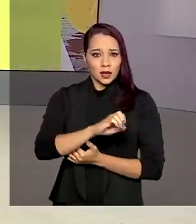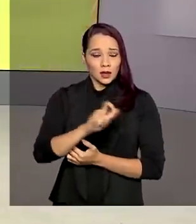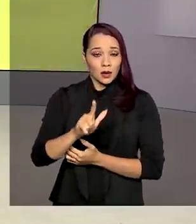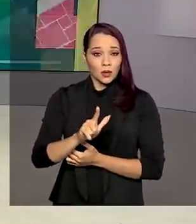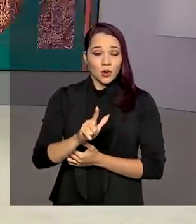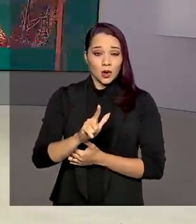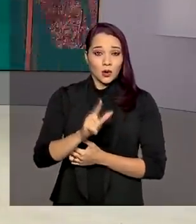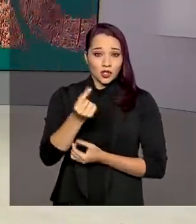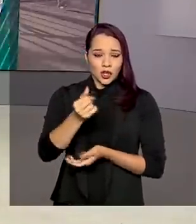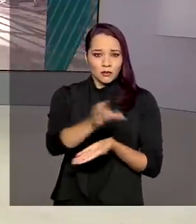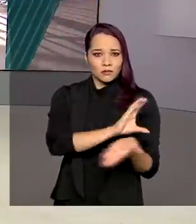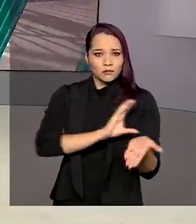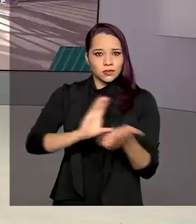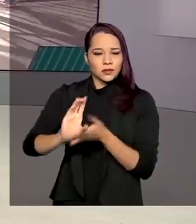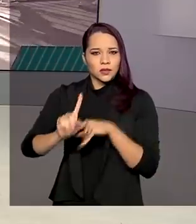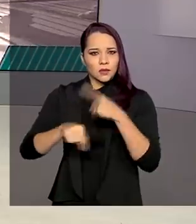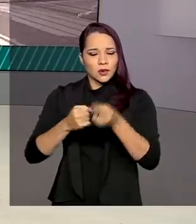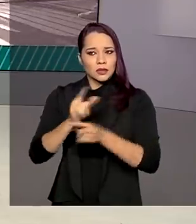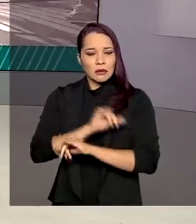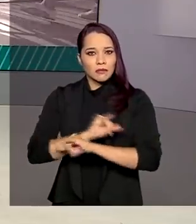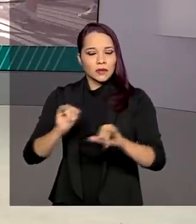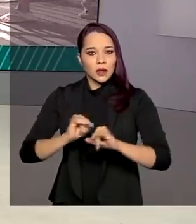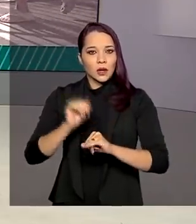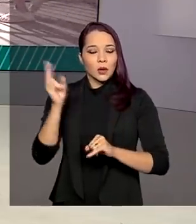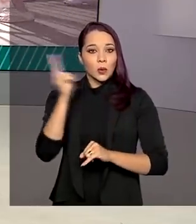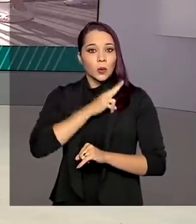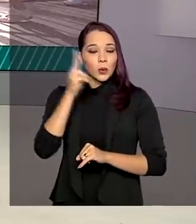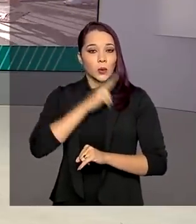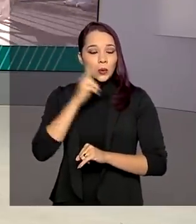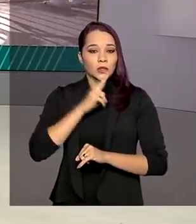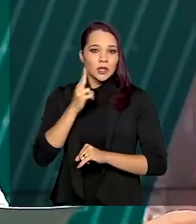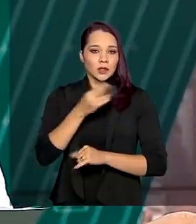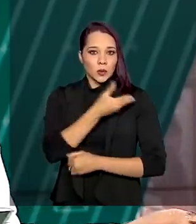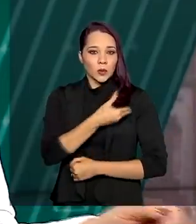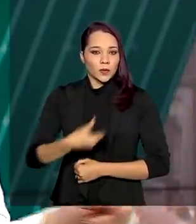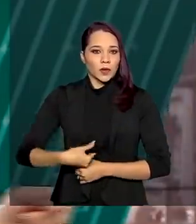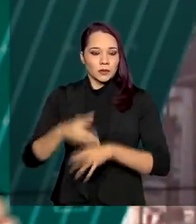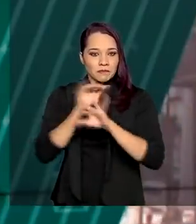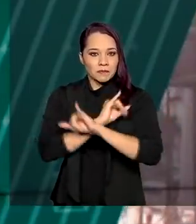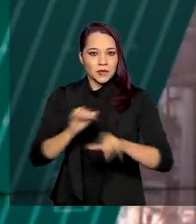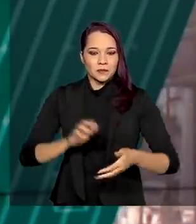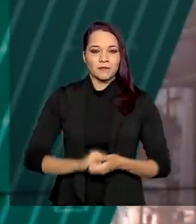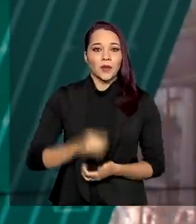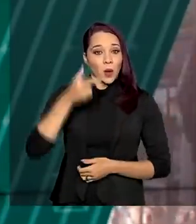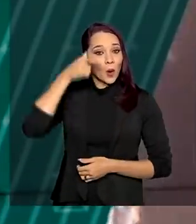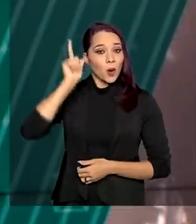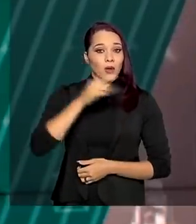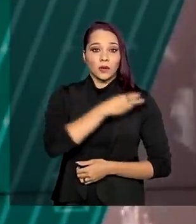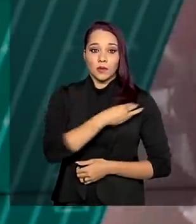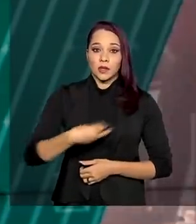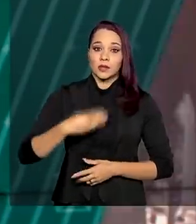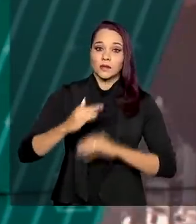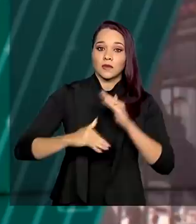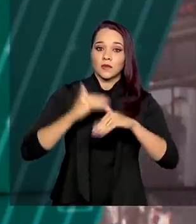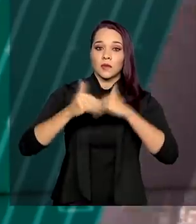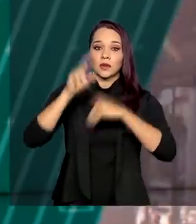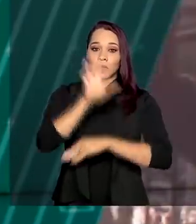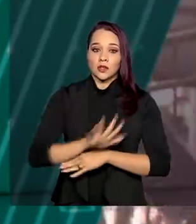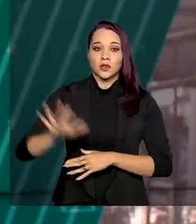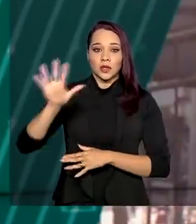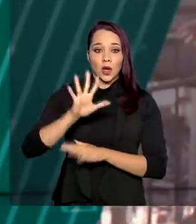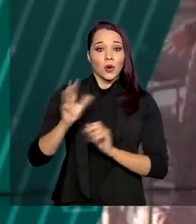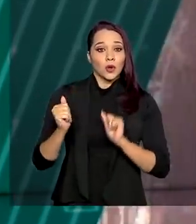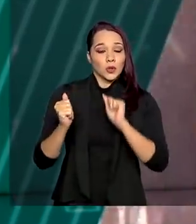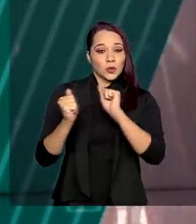a situação de emergência no estado ser reconhecida pelo governo federal. Ontem, o ministro do Desenvolvimento Regional se